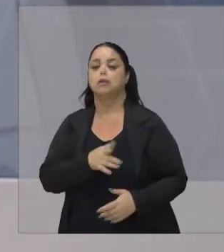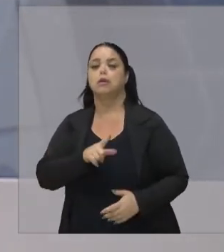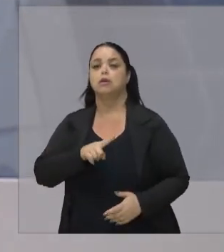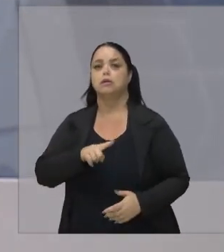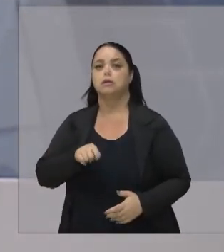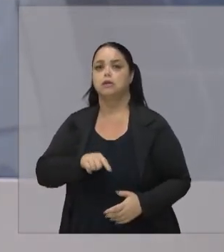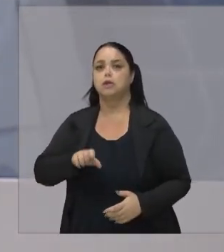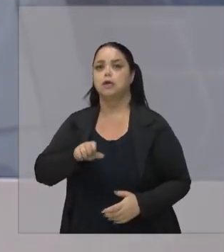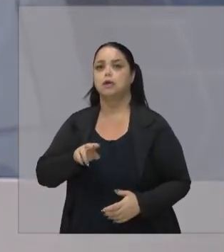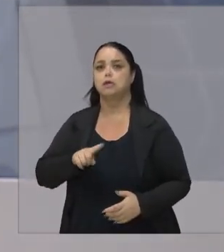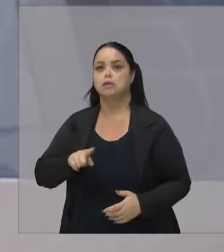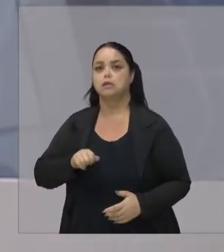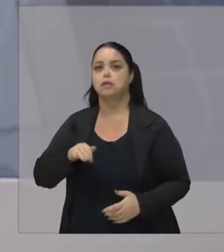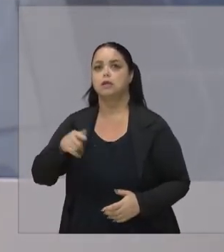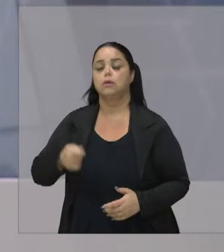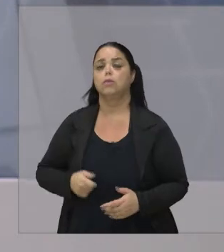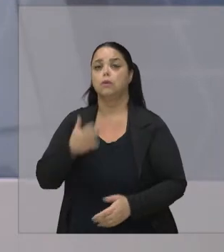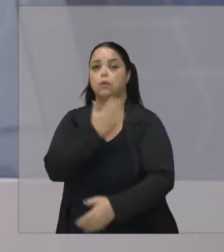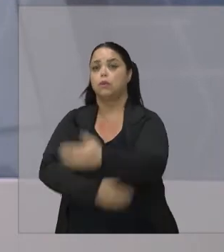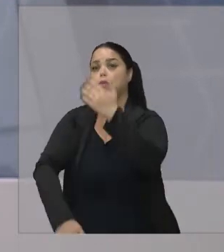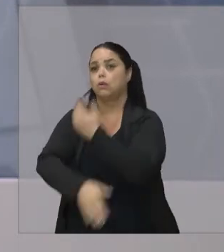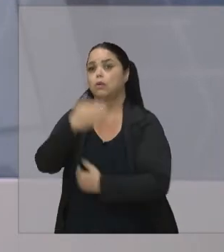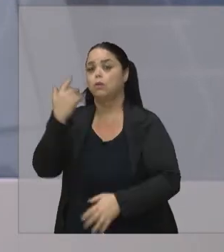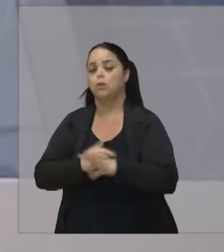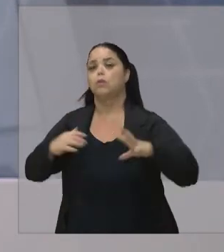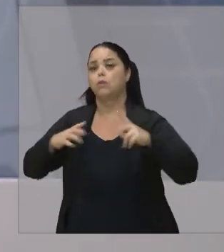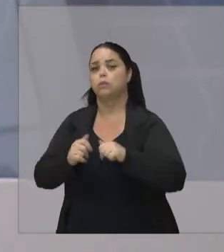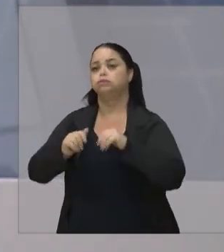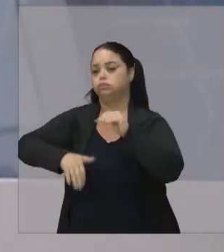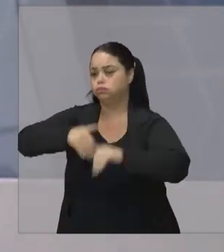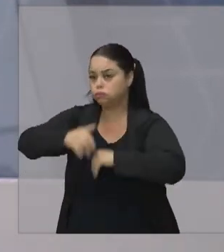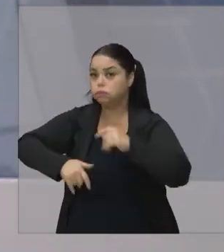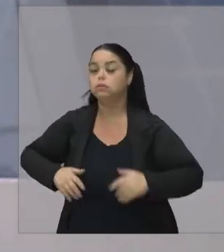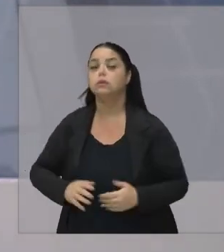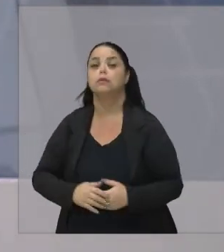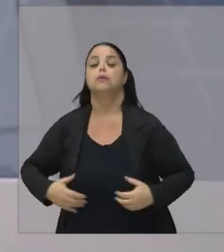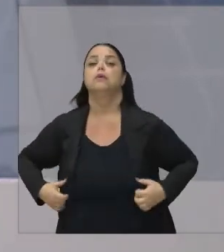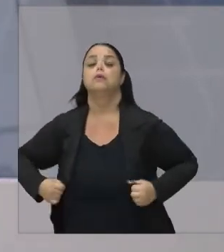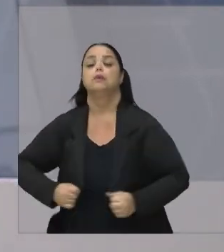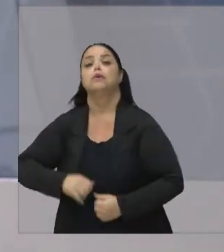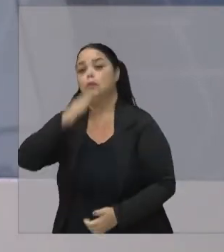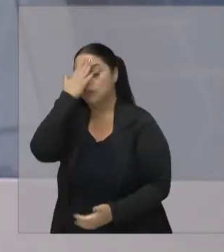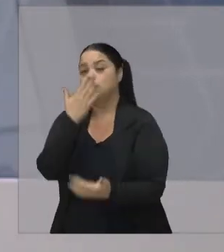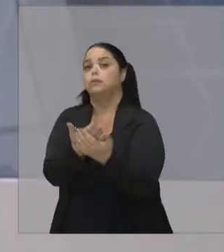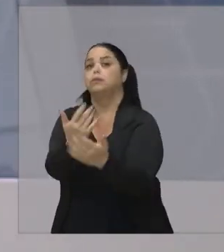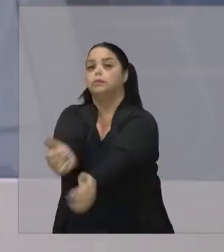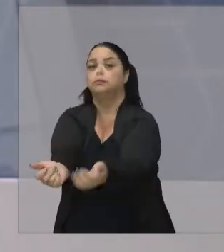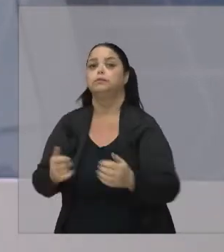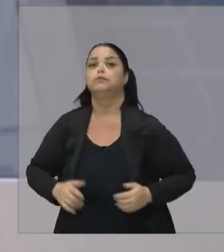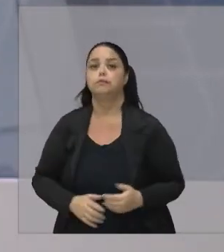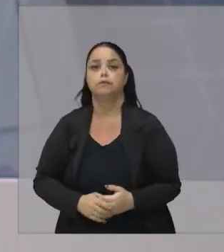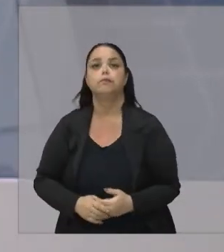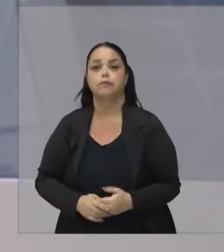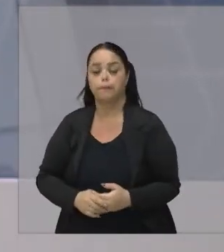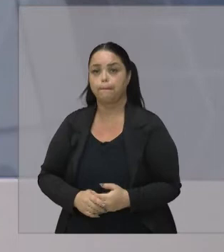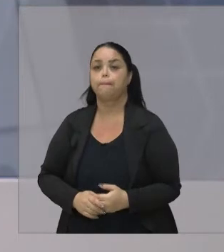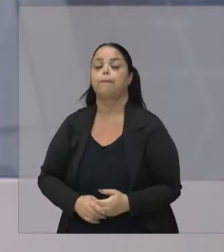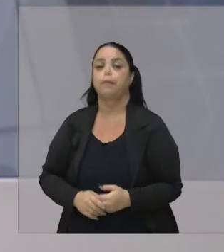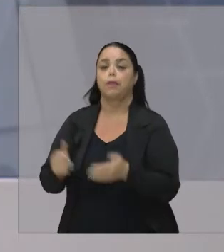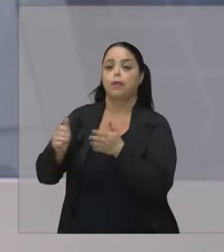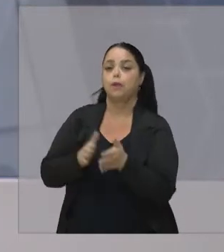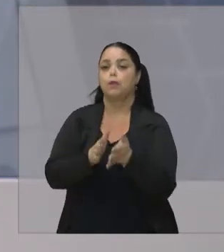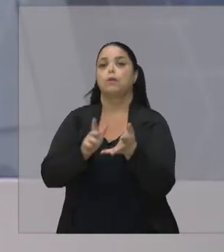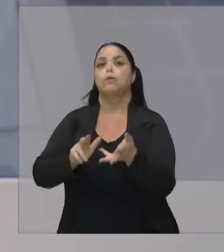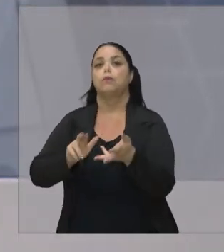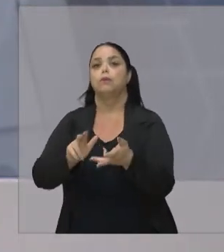também faz um trabalho No paradesporto Extremamente robusto E eu acredito Que com esses caminhos